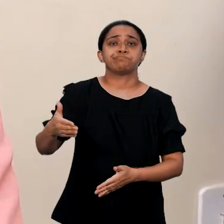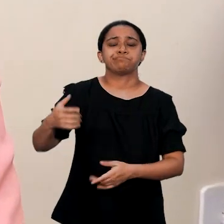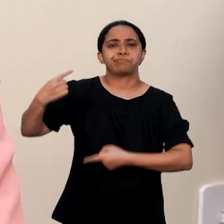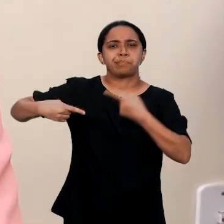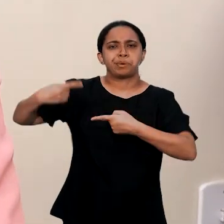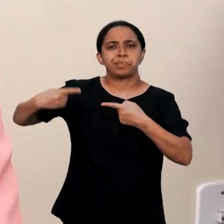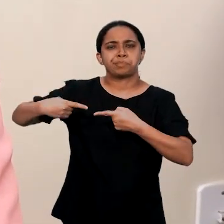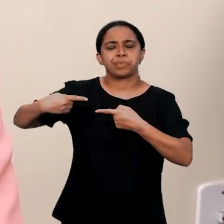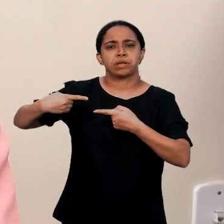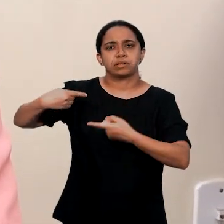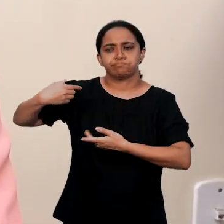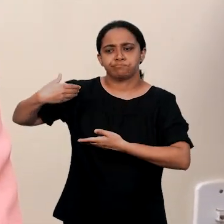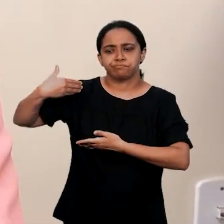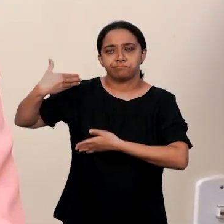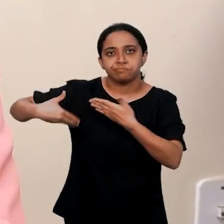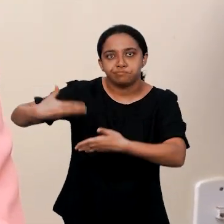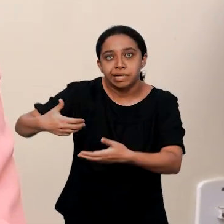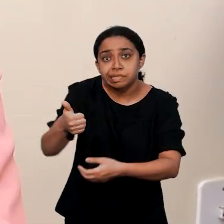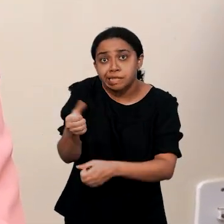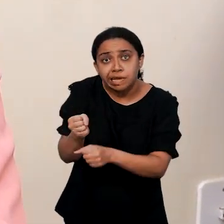discutida há mais de 10 anos.